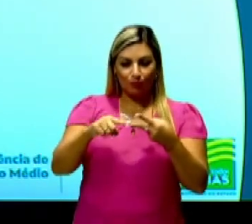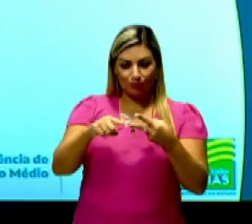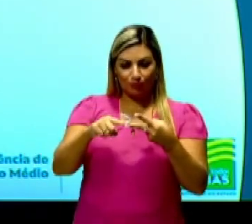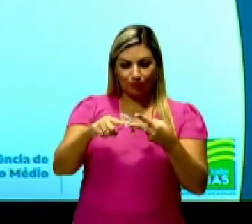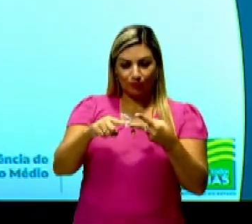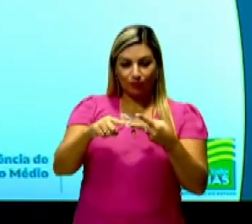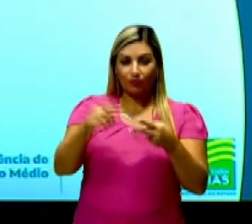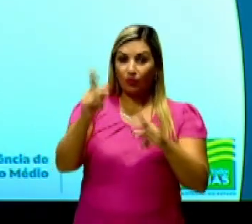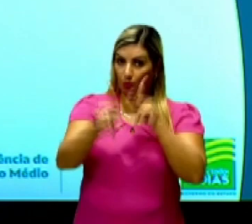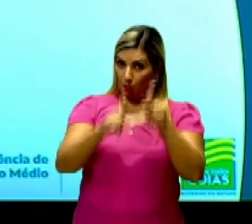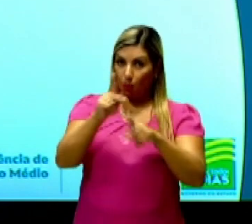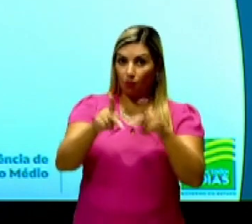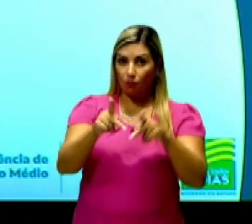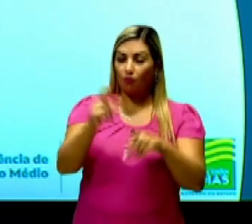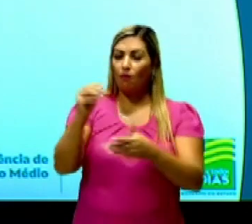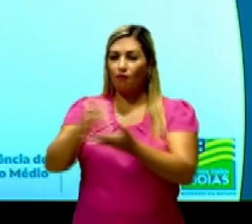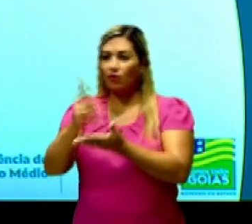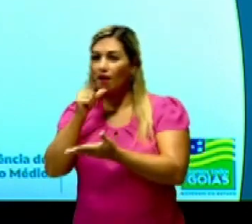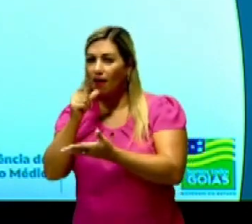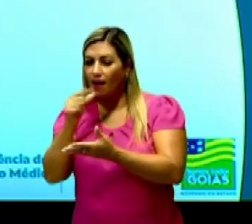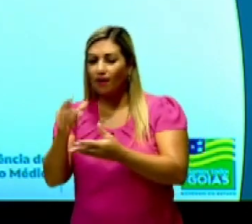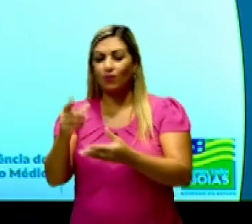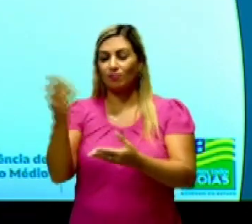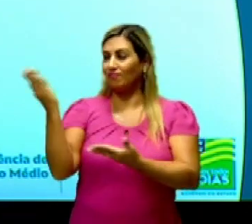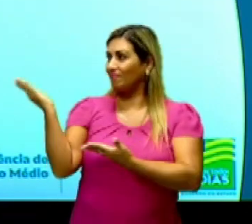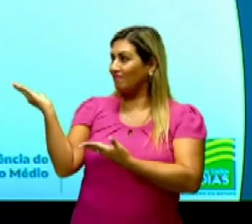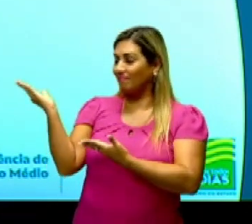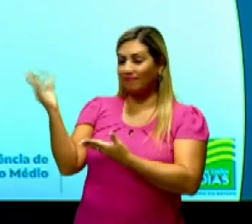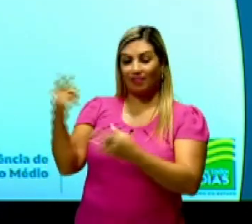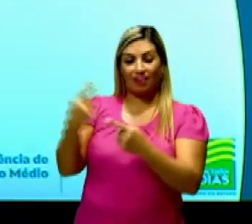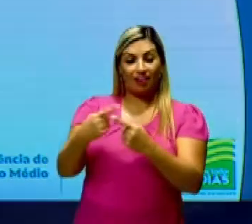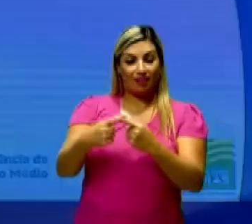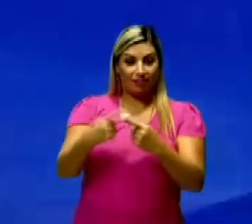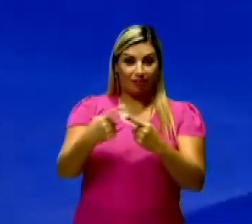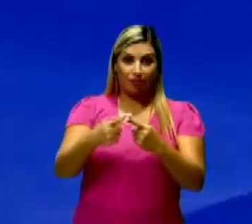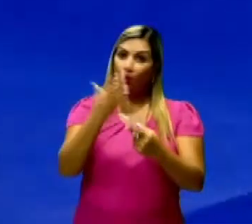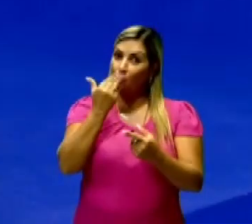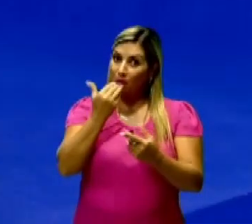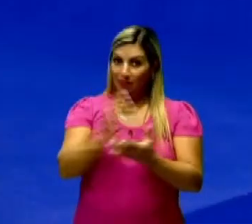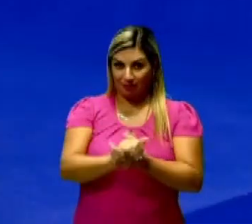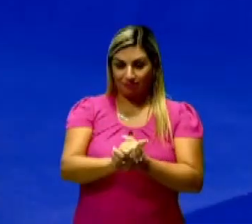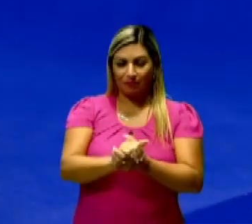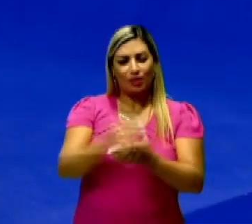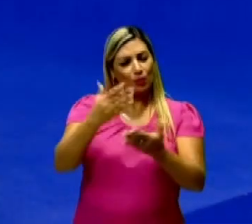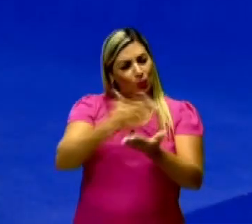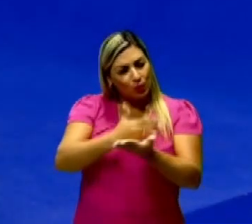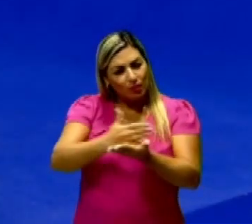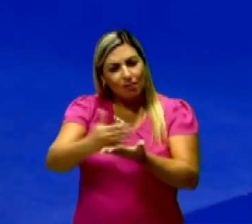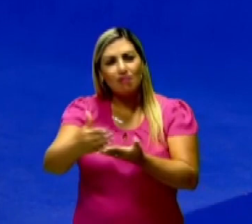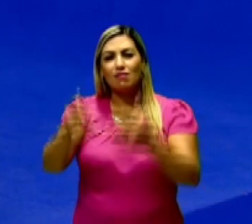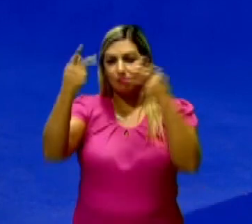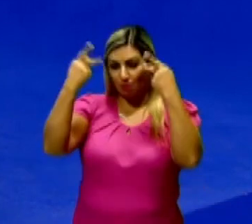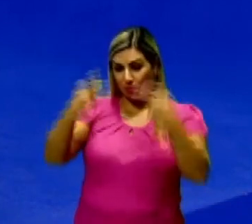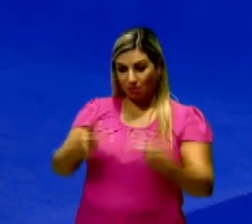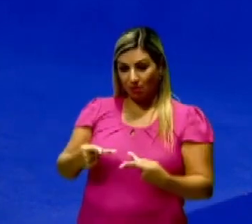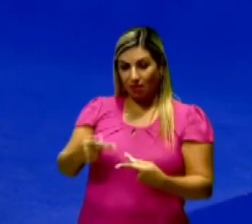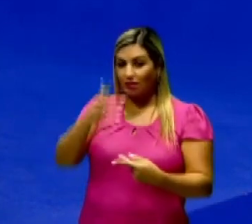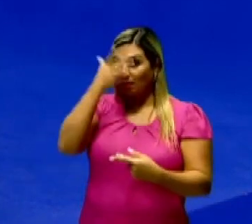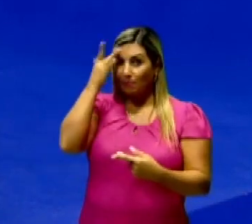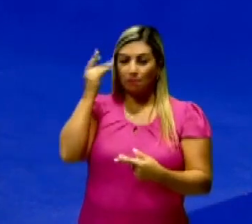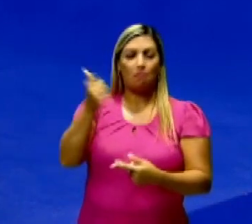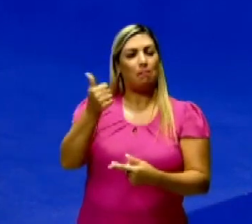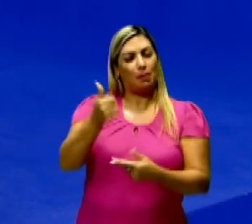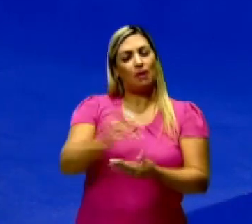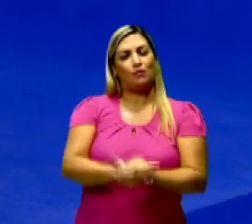população sendo nômade lá no início da humanidade, lá nos primeiros habitantes aí, nos primeiros seres